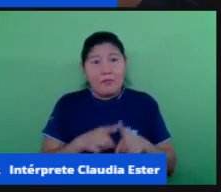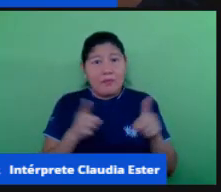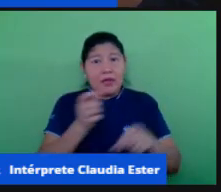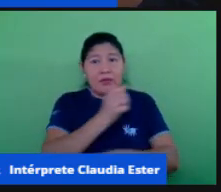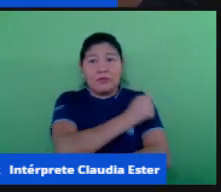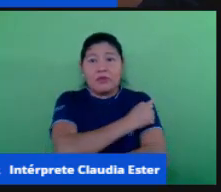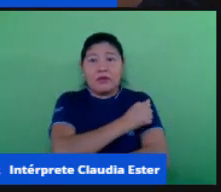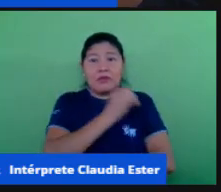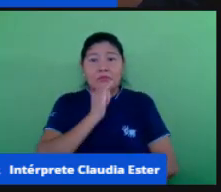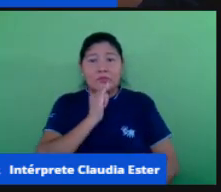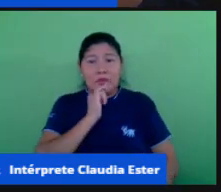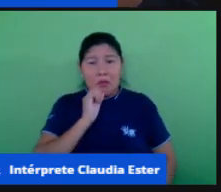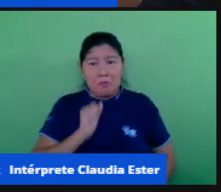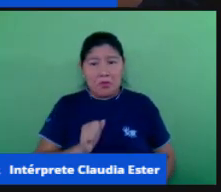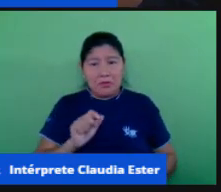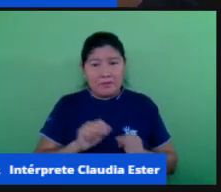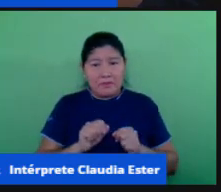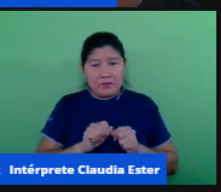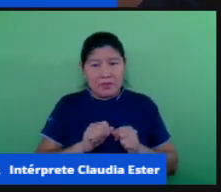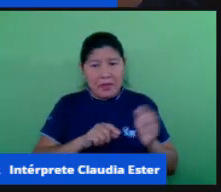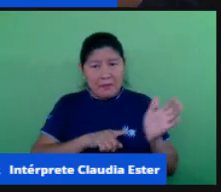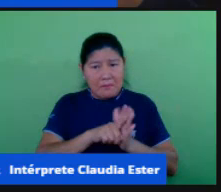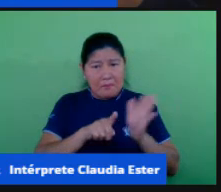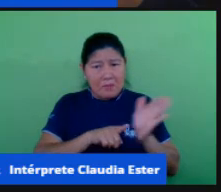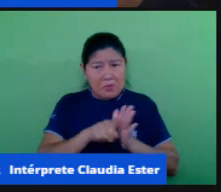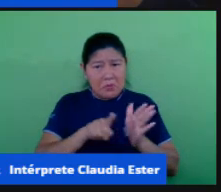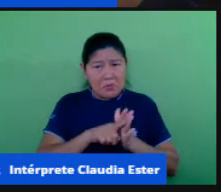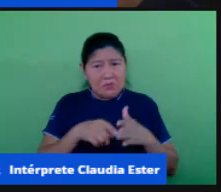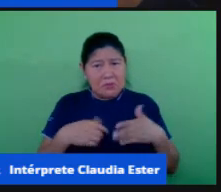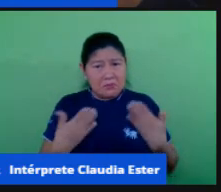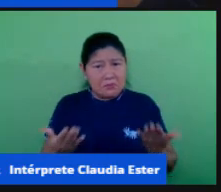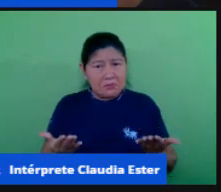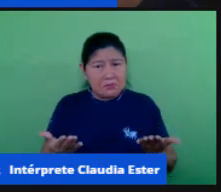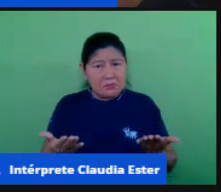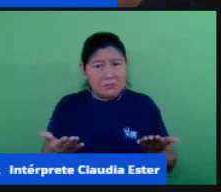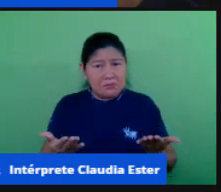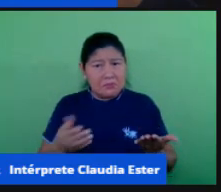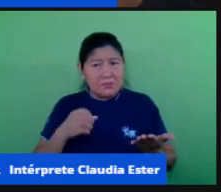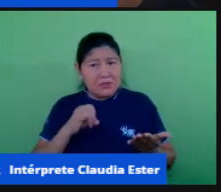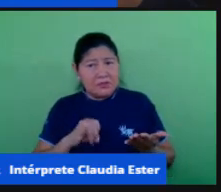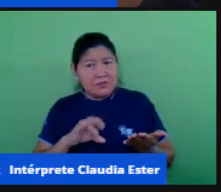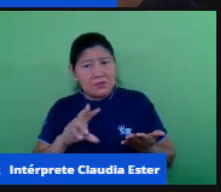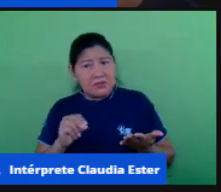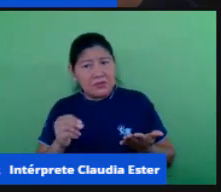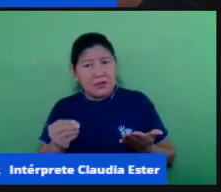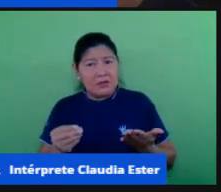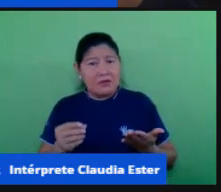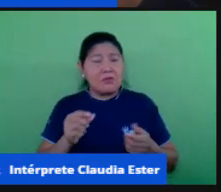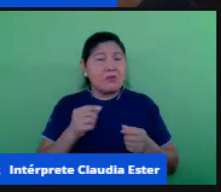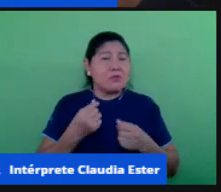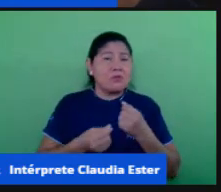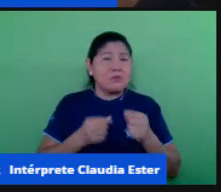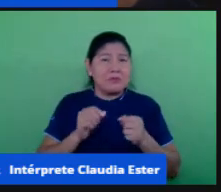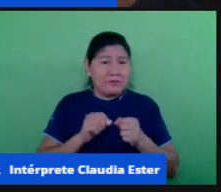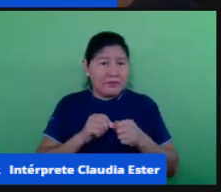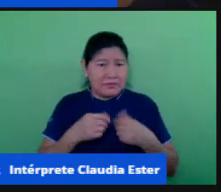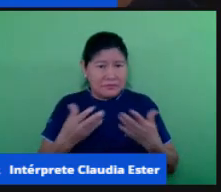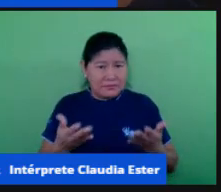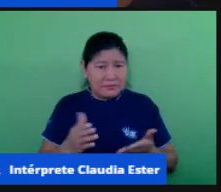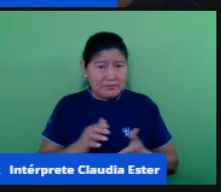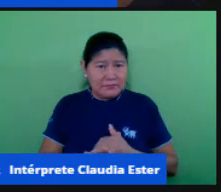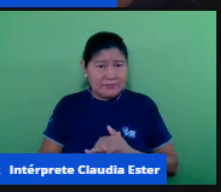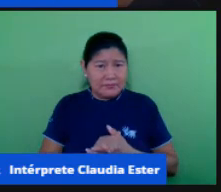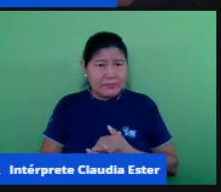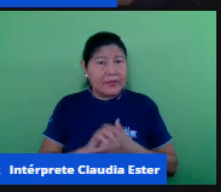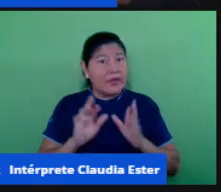não possa fazer uma pergunta para o professor ou que esse professor não possa estar ali de prontidão para tirar as suas dúvidas já